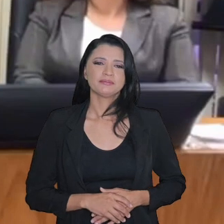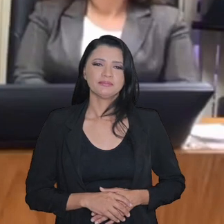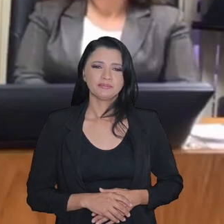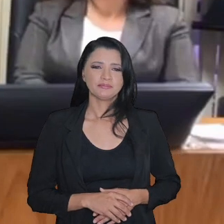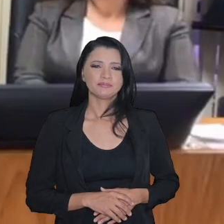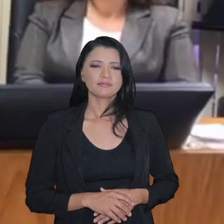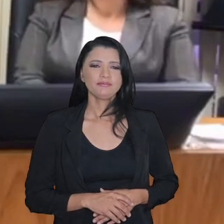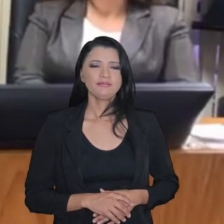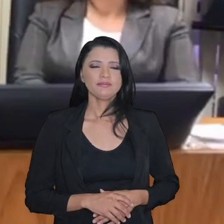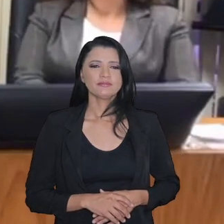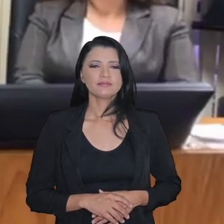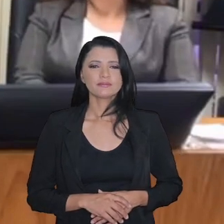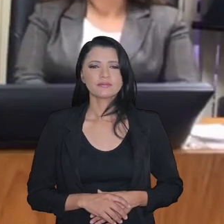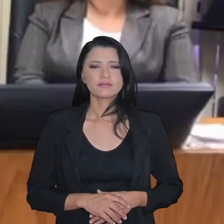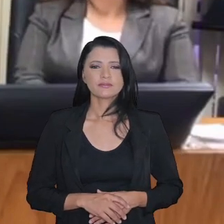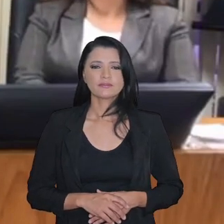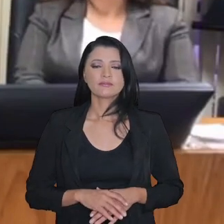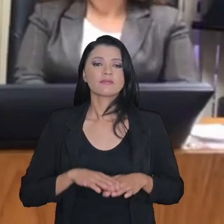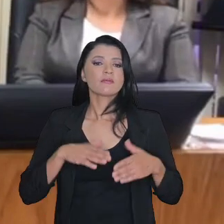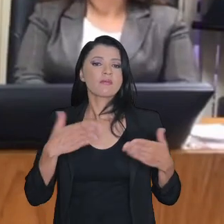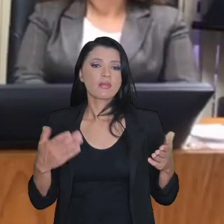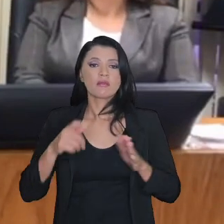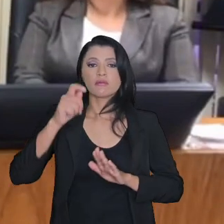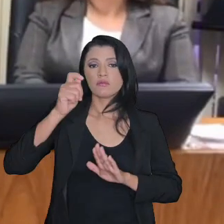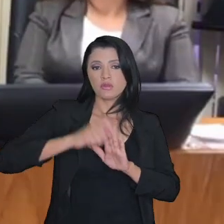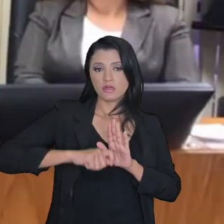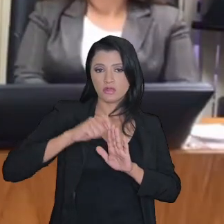Então, a transação tributária no contexto do administrativo fiscal.